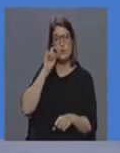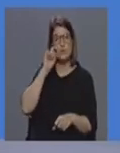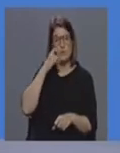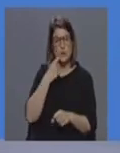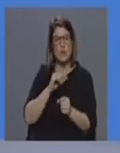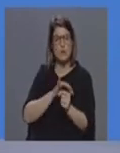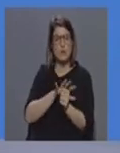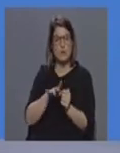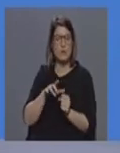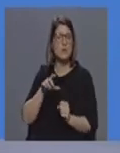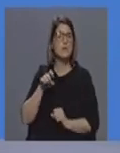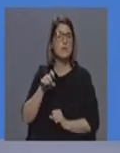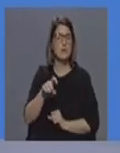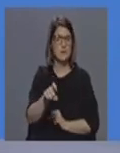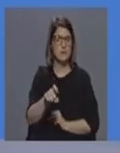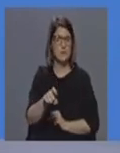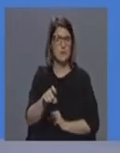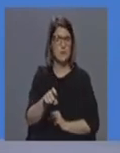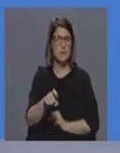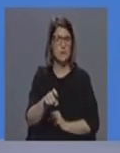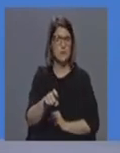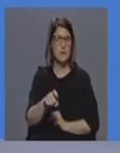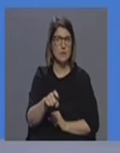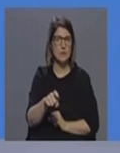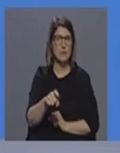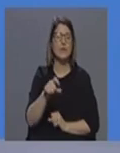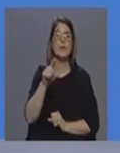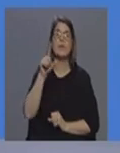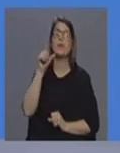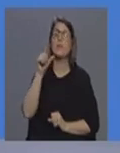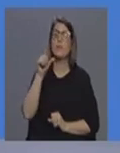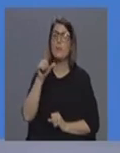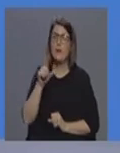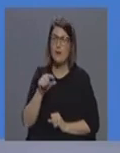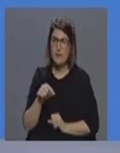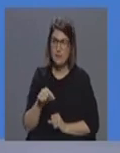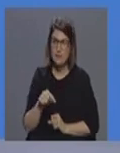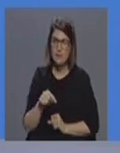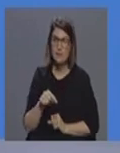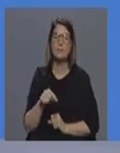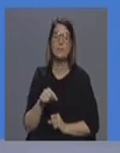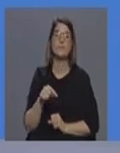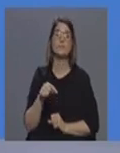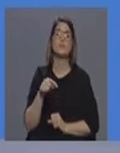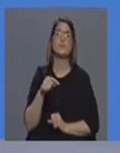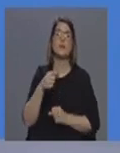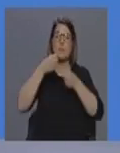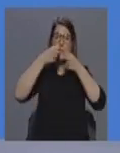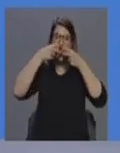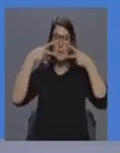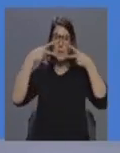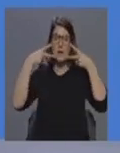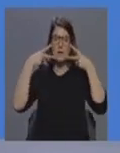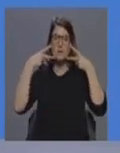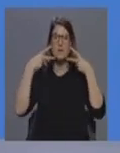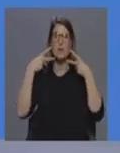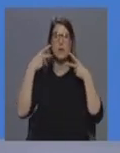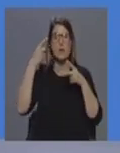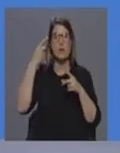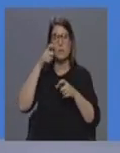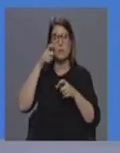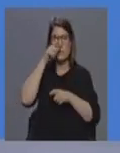covid-19 e que devem ser utilizados nomeadamente a máscara para aqueles que